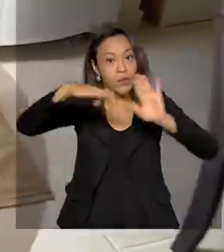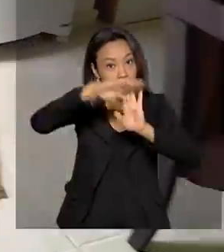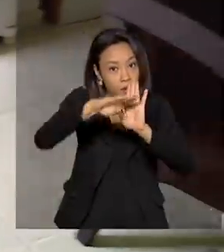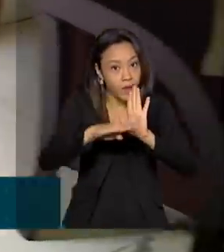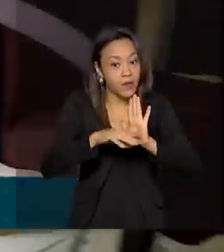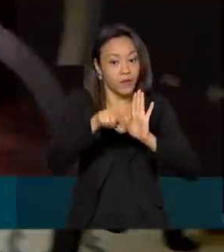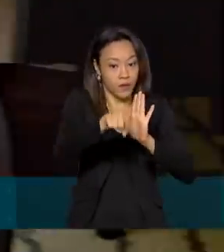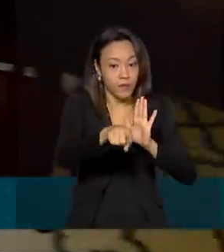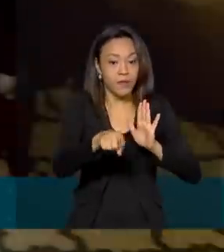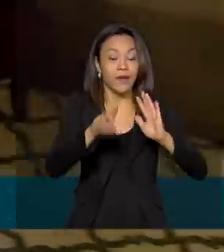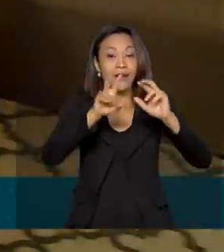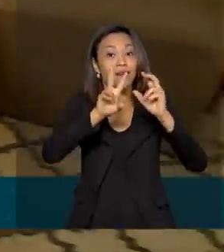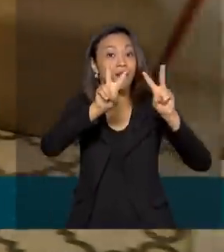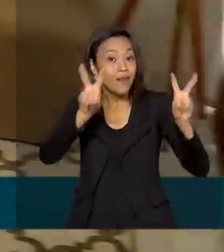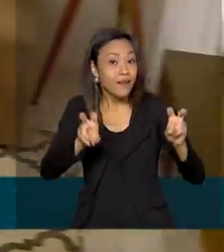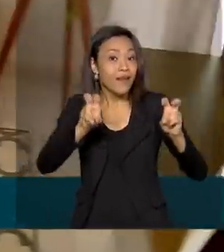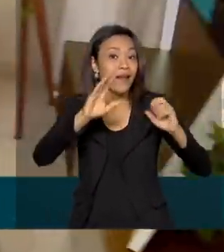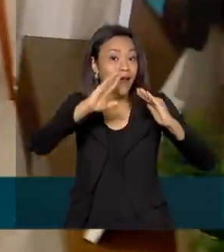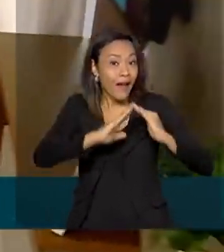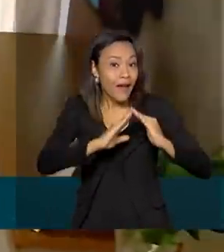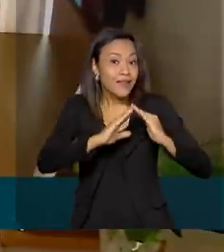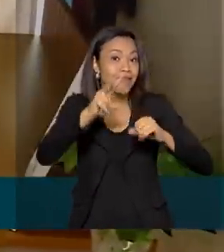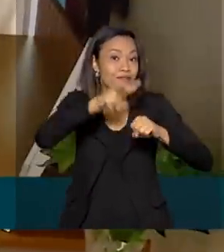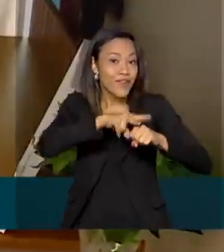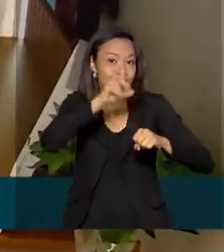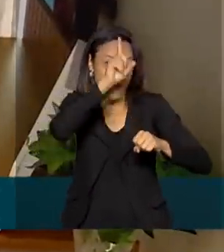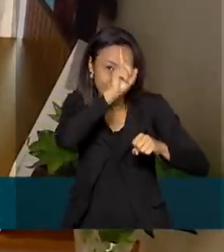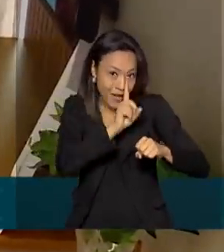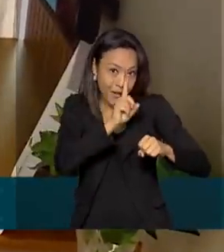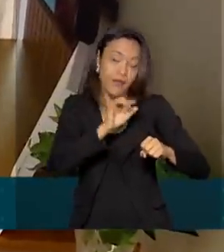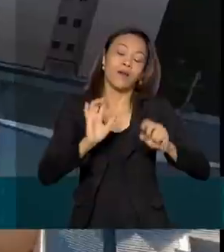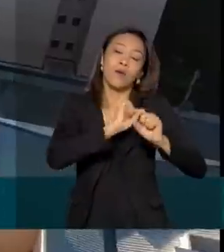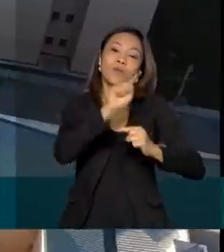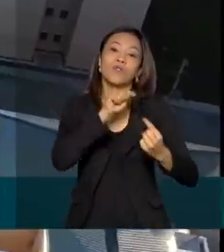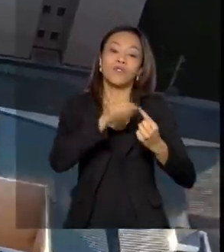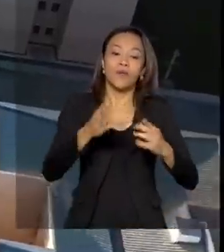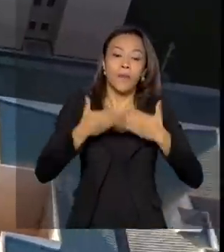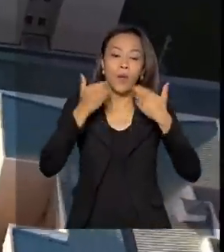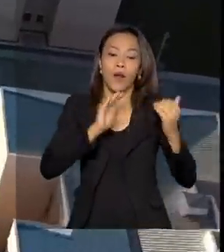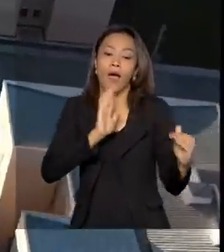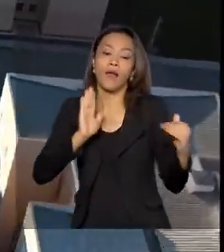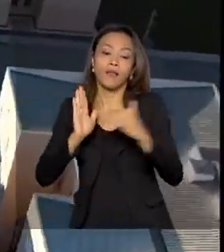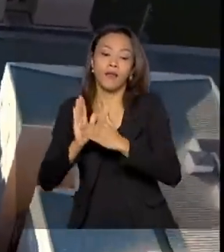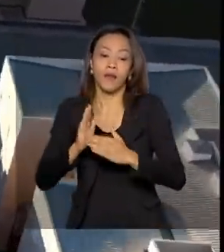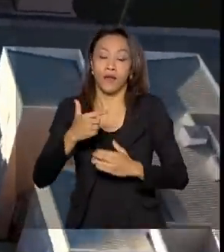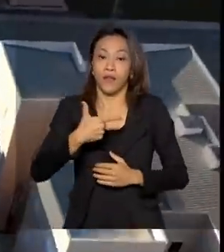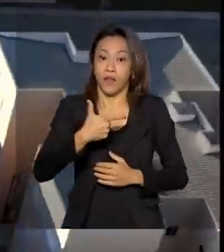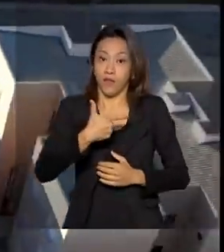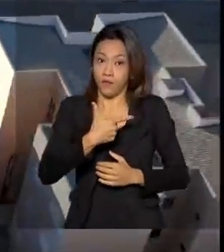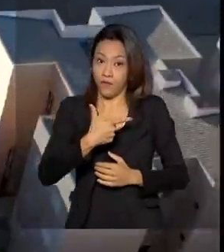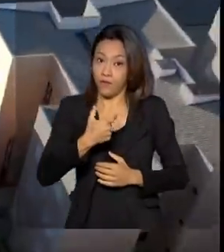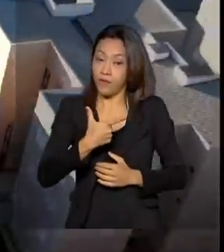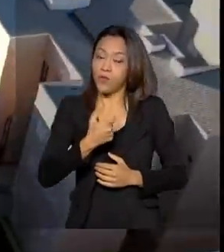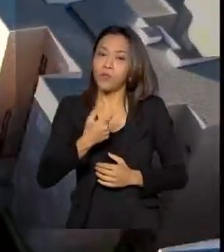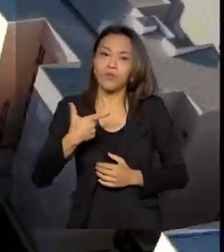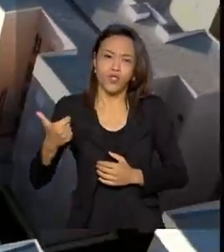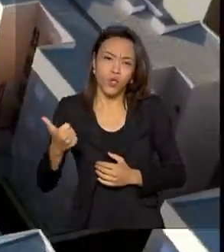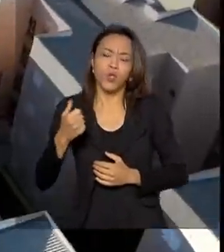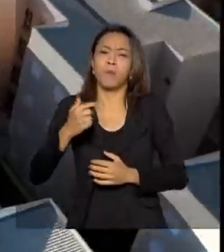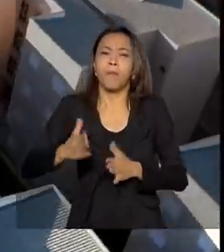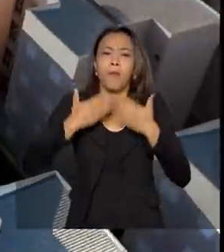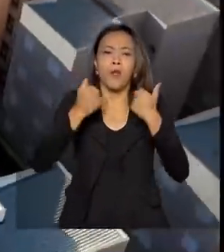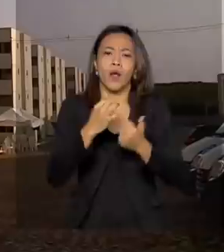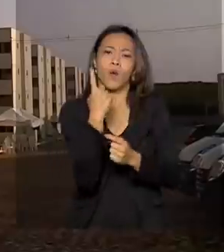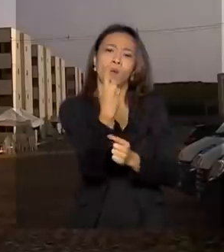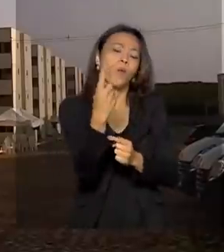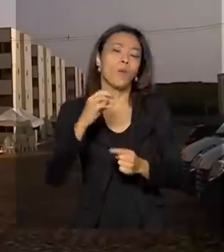que tem como meta atender e melhorar até o fim de 2022 a moradia de 1 milhão e